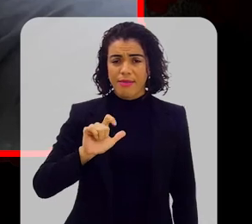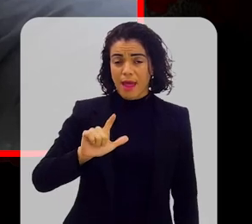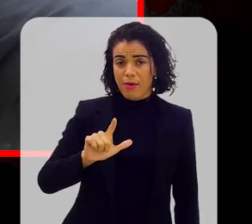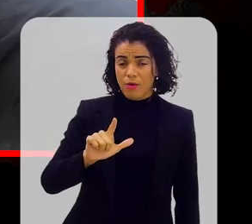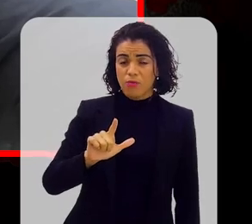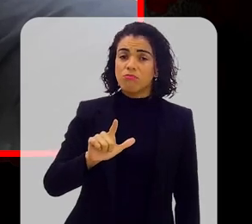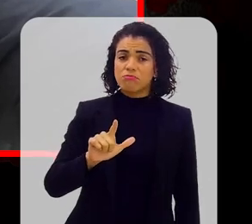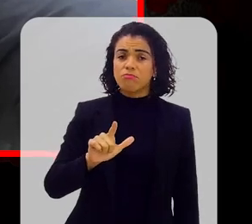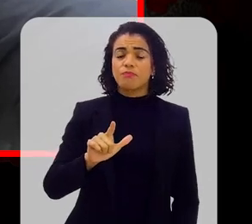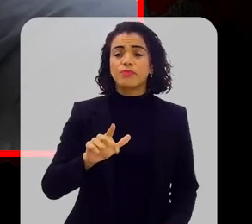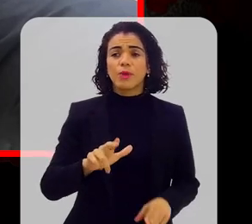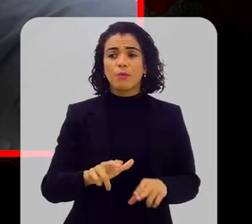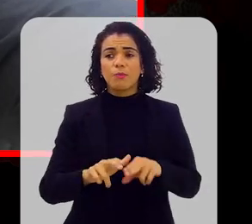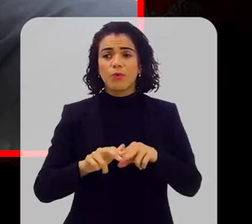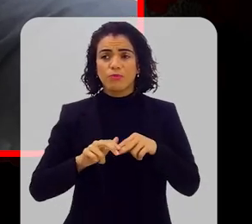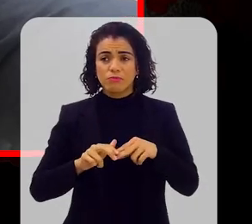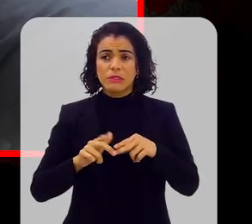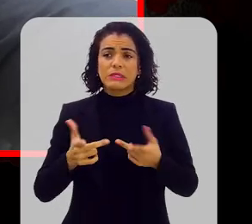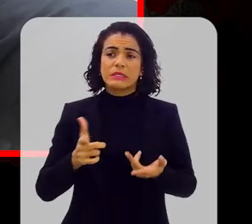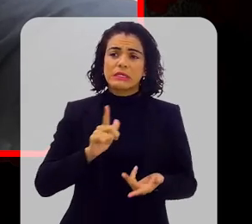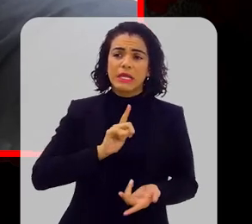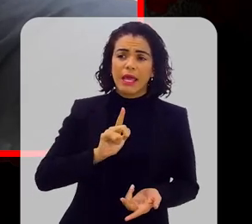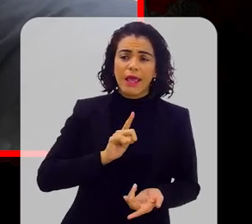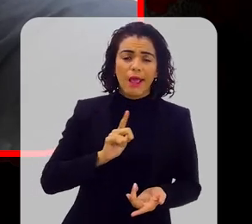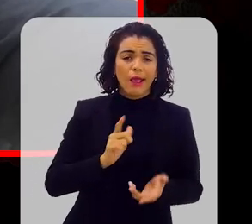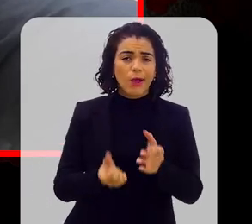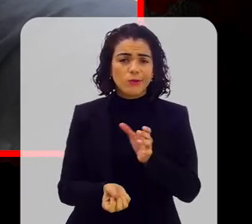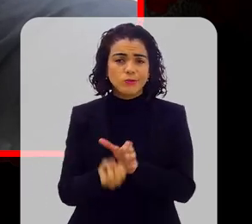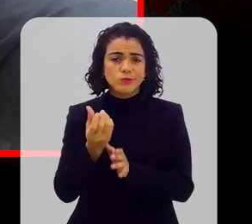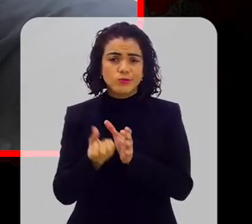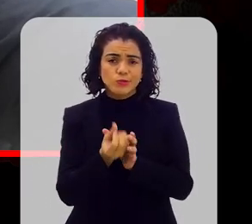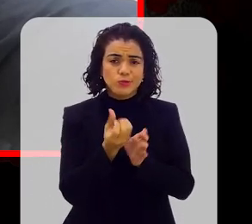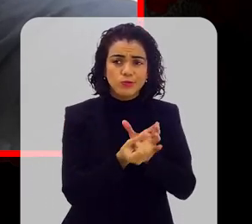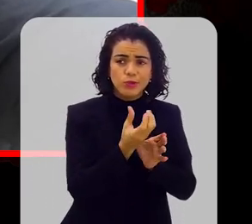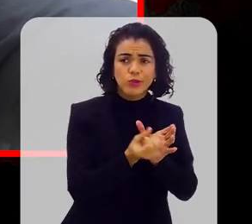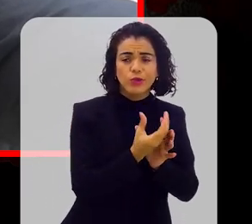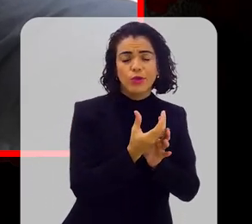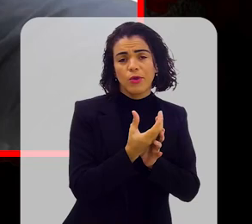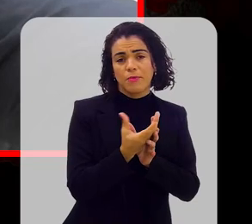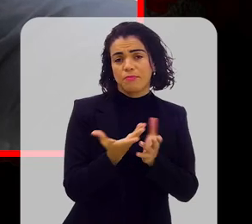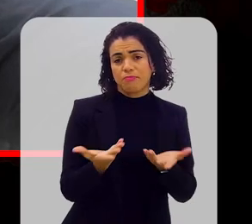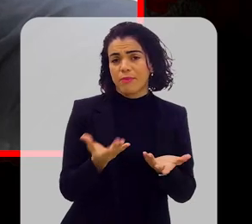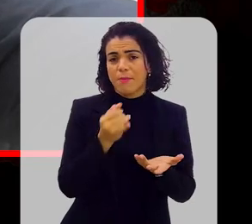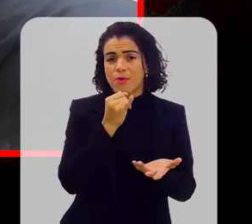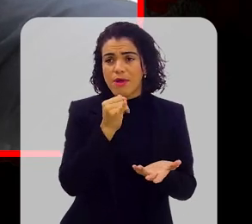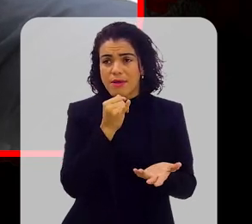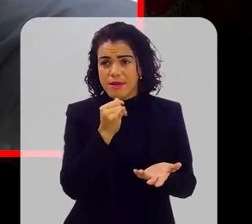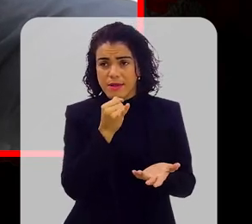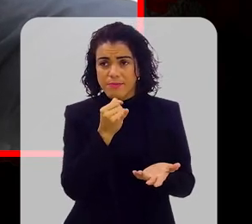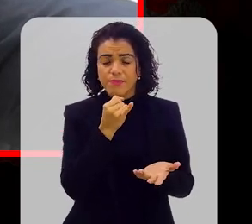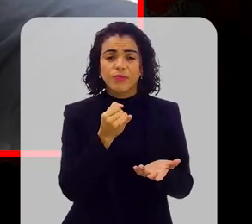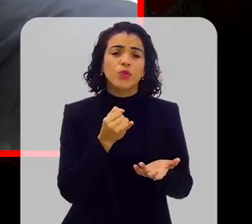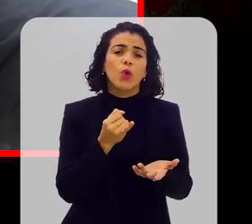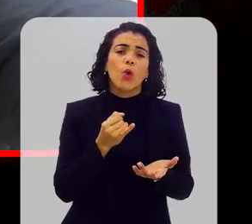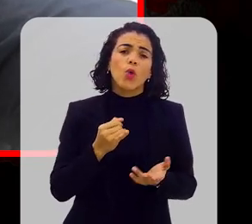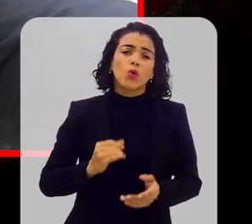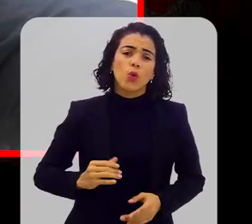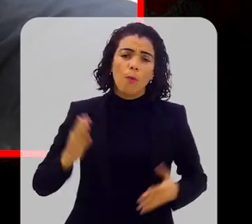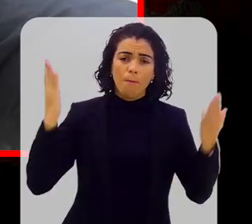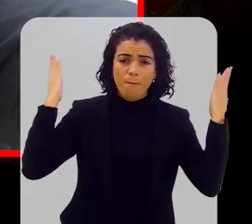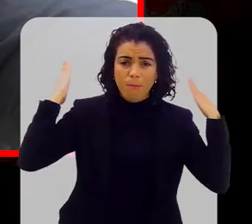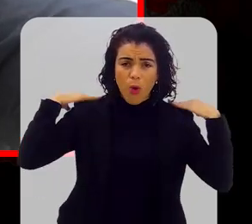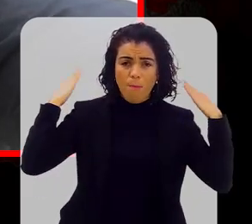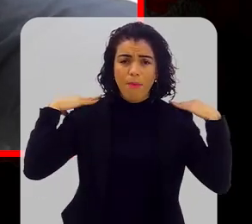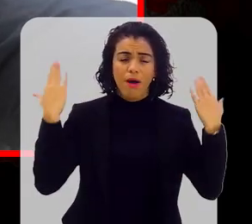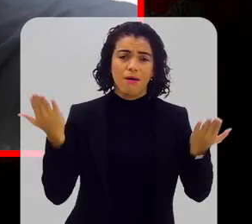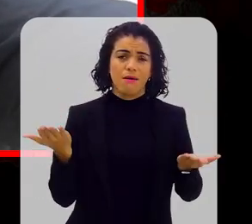O adenocarcinoma são tumores que têm origem em glândulas. gente tem origem de, o adenocarcinoma originado inicialmente com o tumor primário no pulmão, na